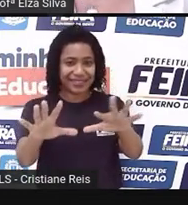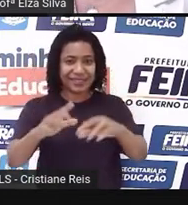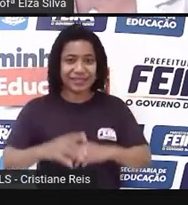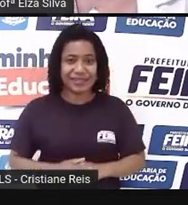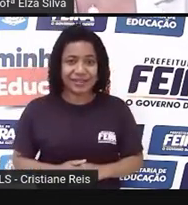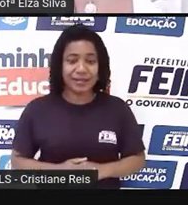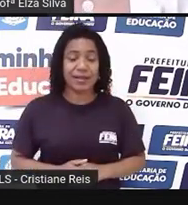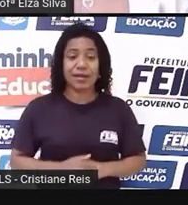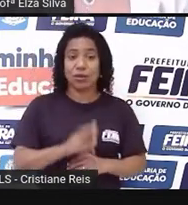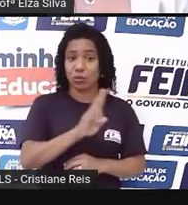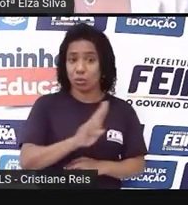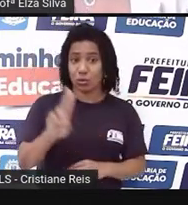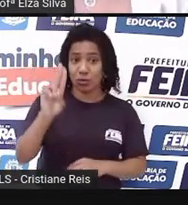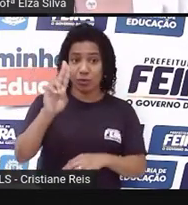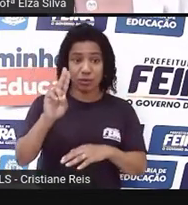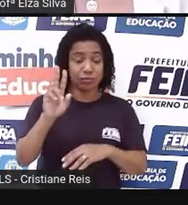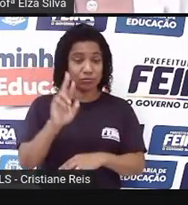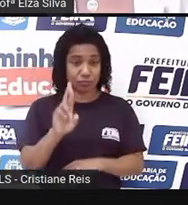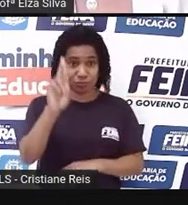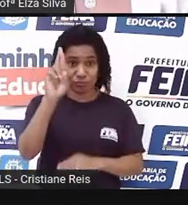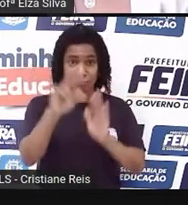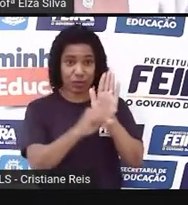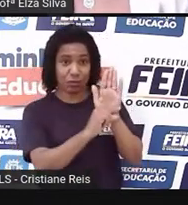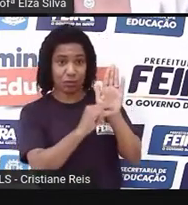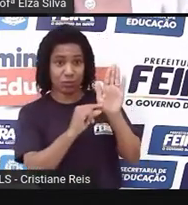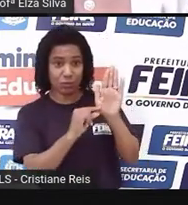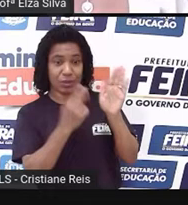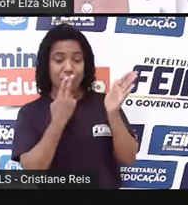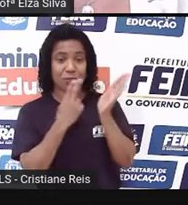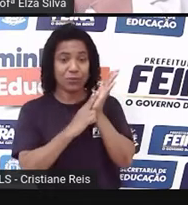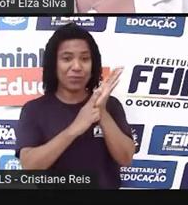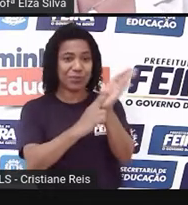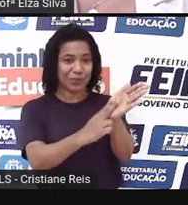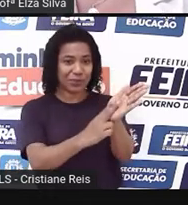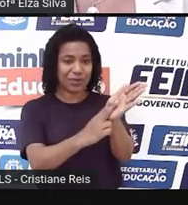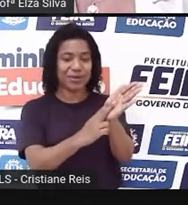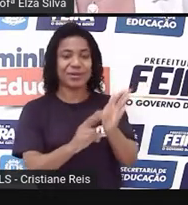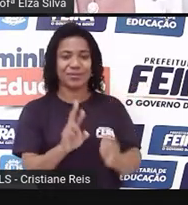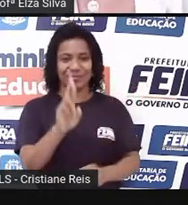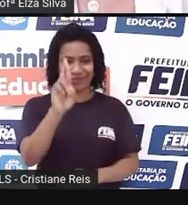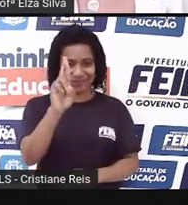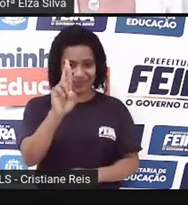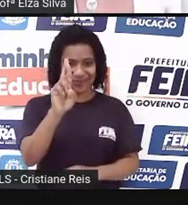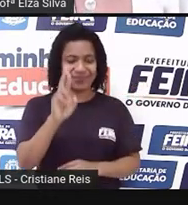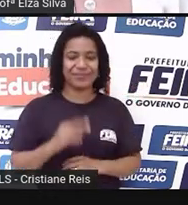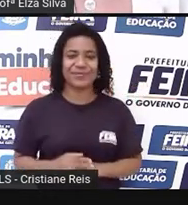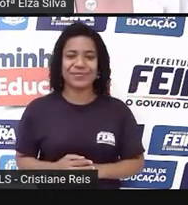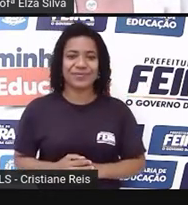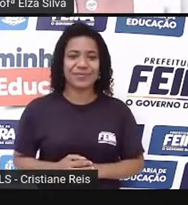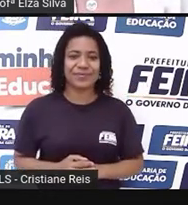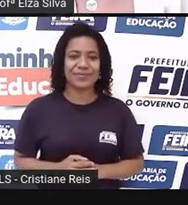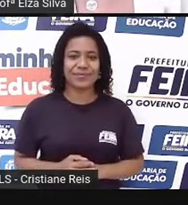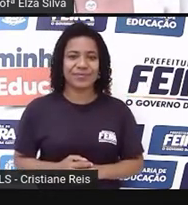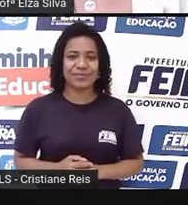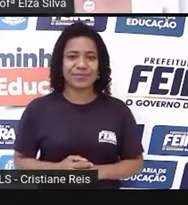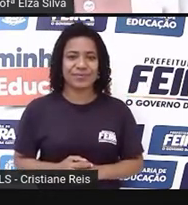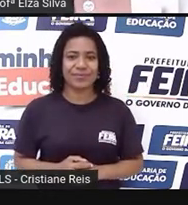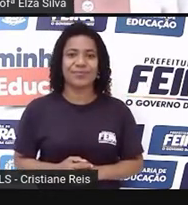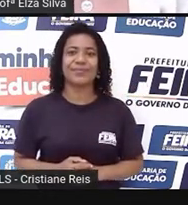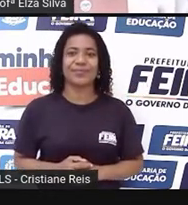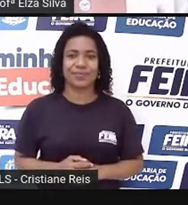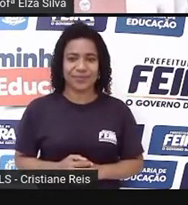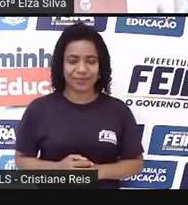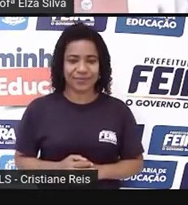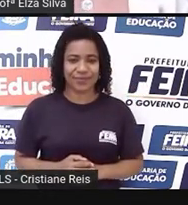pessoa que está enviando a carta, né? A gente chama de remetente. Ok? E aqui nós temos signature,